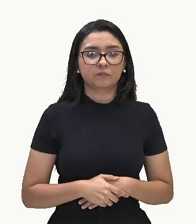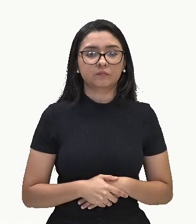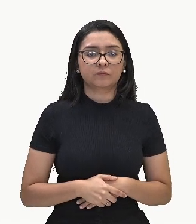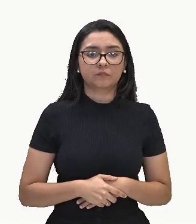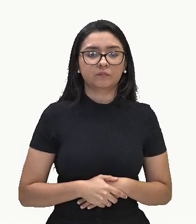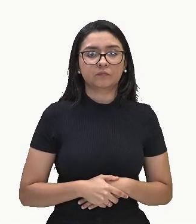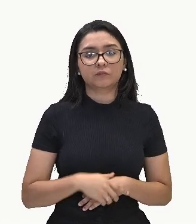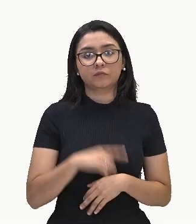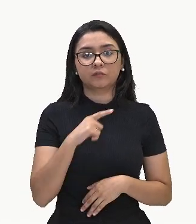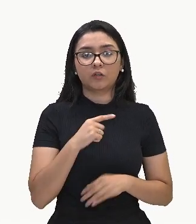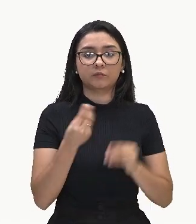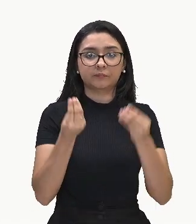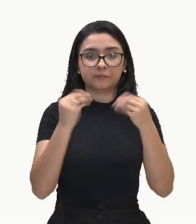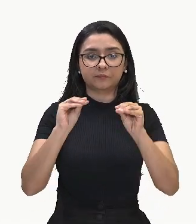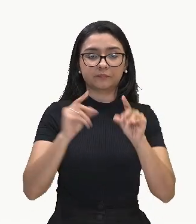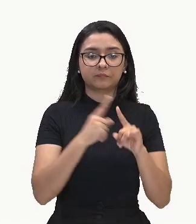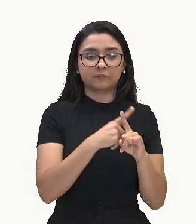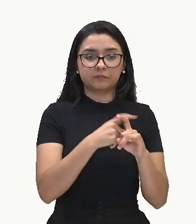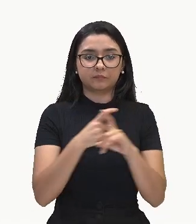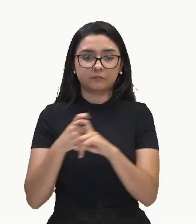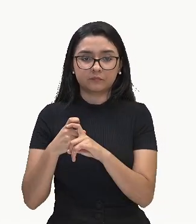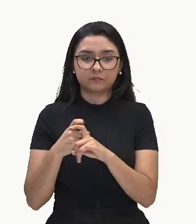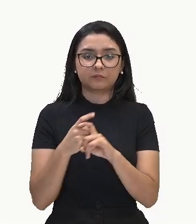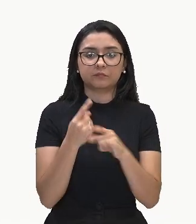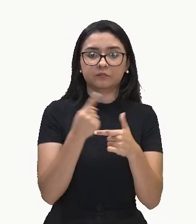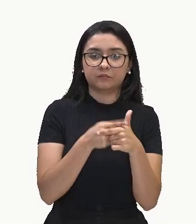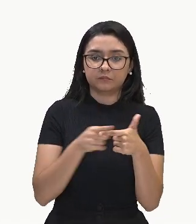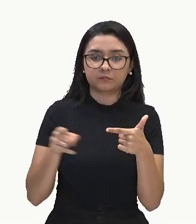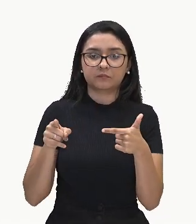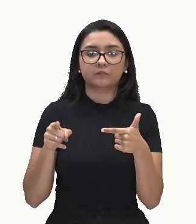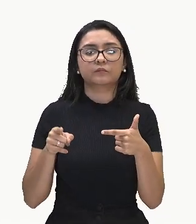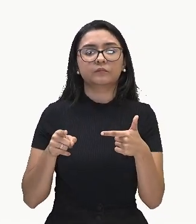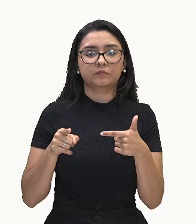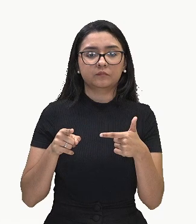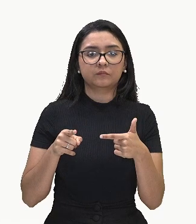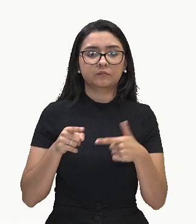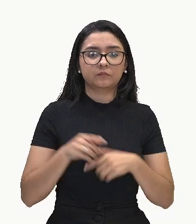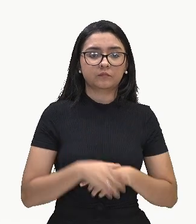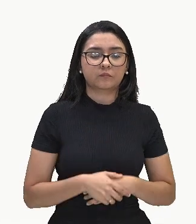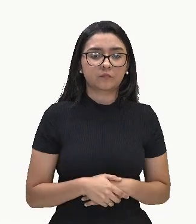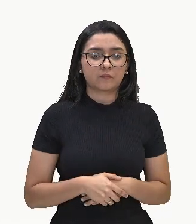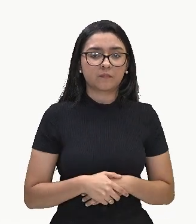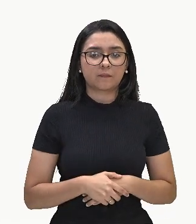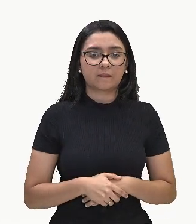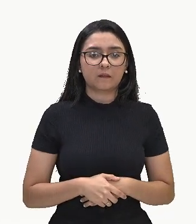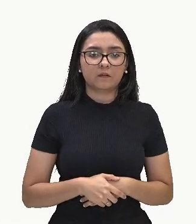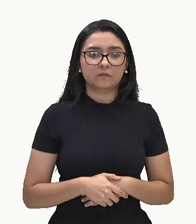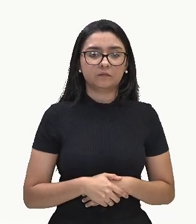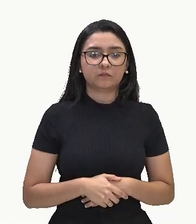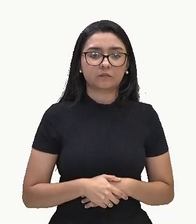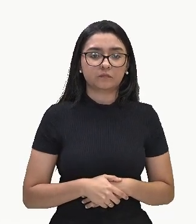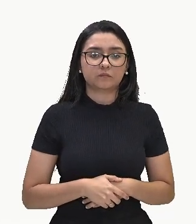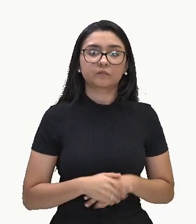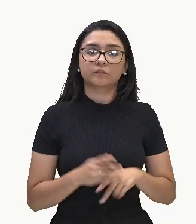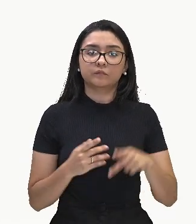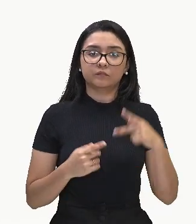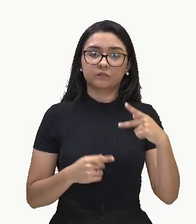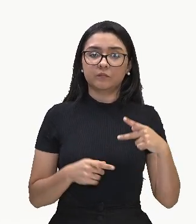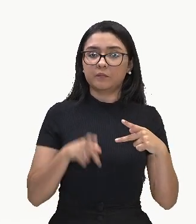polinômio, dividendo, tá? Nosso dividendo, ou seja, nosso P de X,